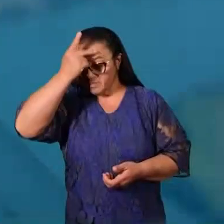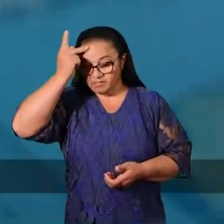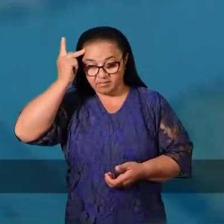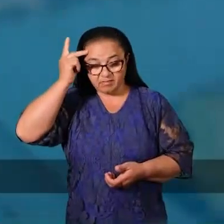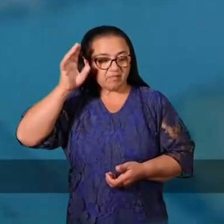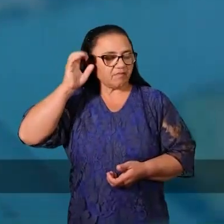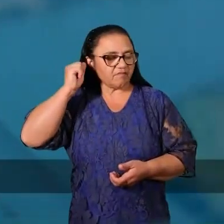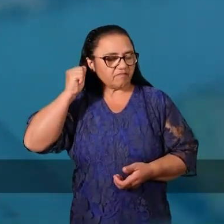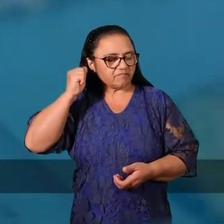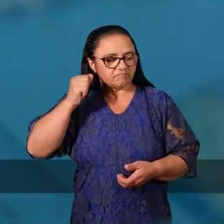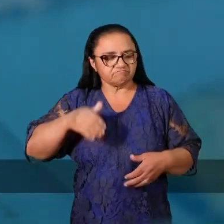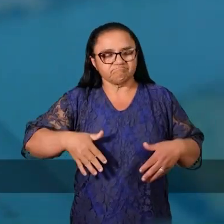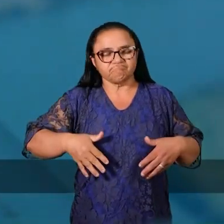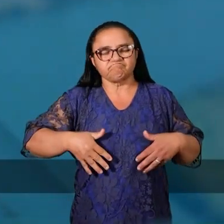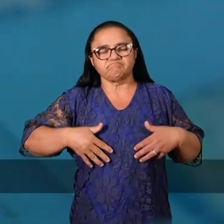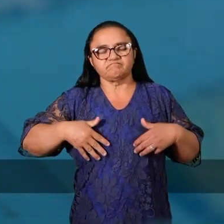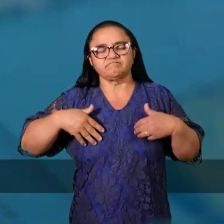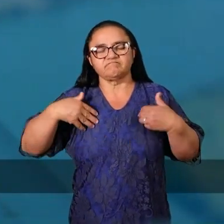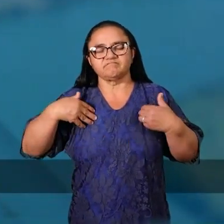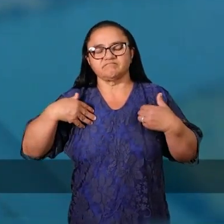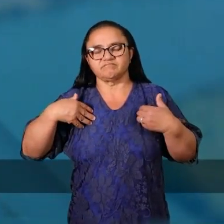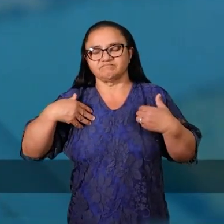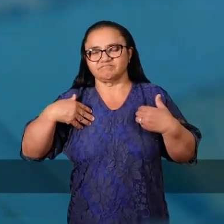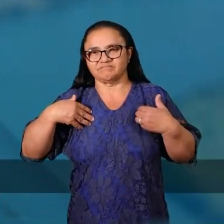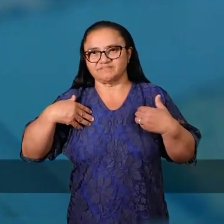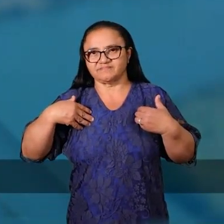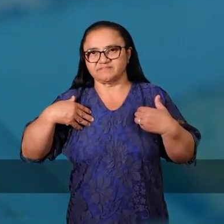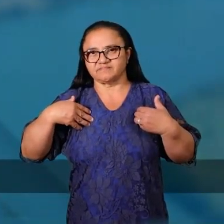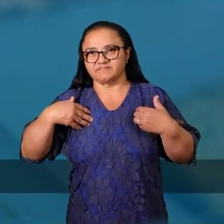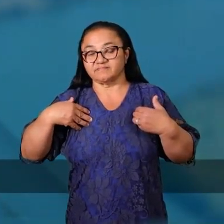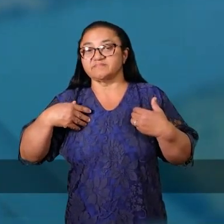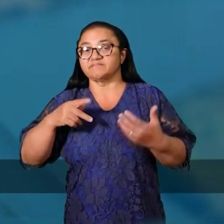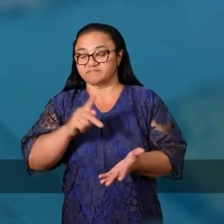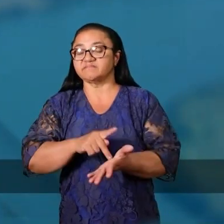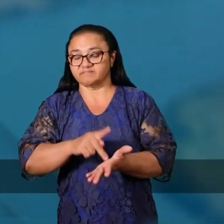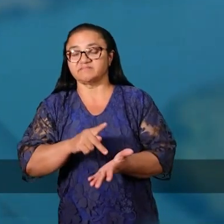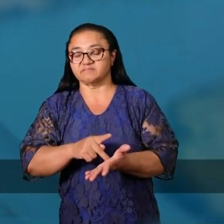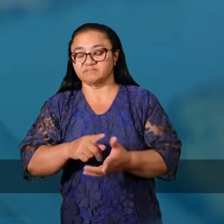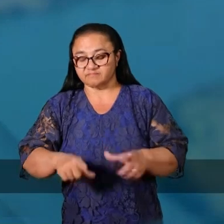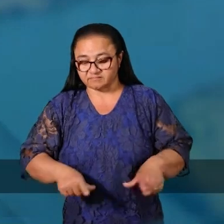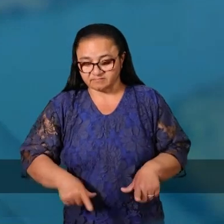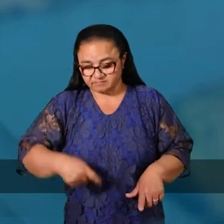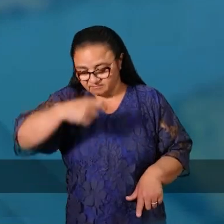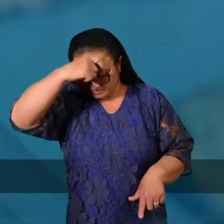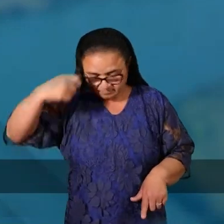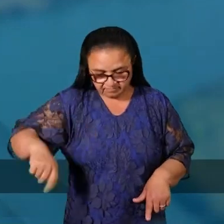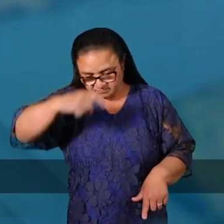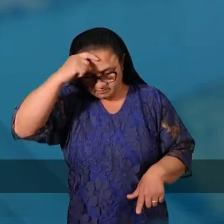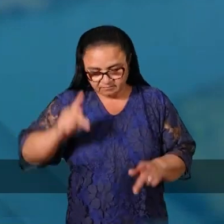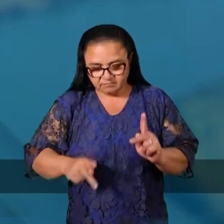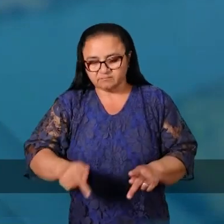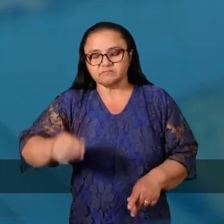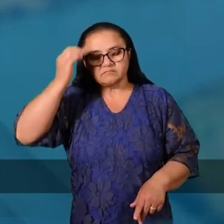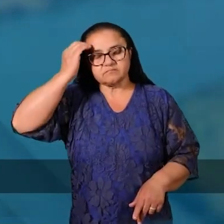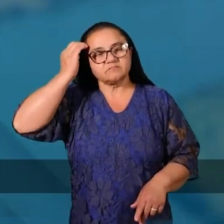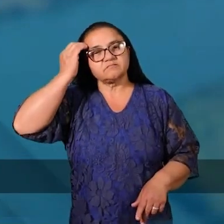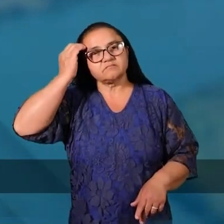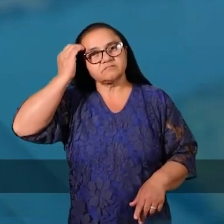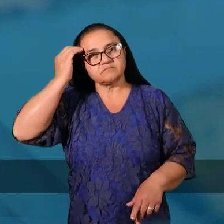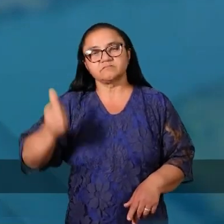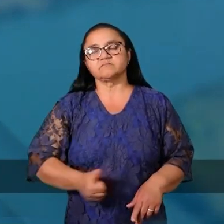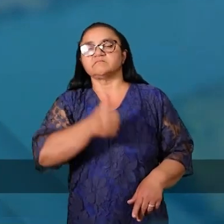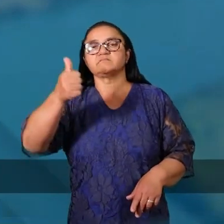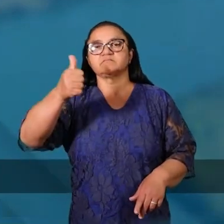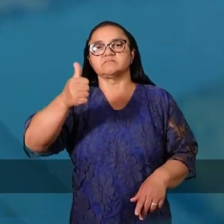Olá pessoal, ouvir depoimentos como estes me enche de alegria. Afinal, nós trabalhamos muito pro